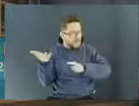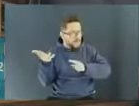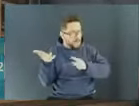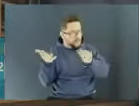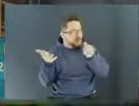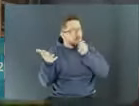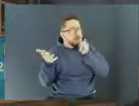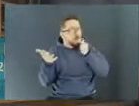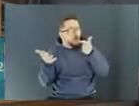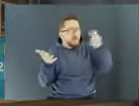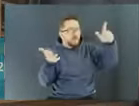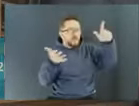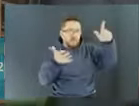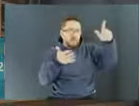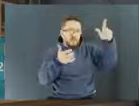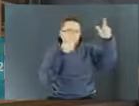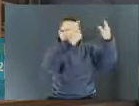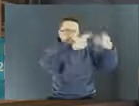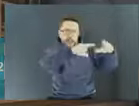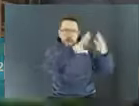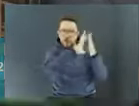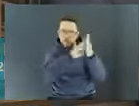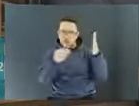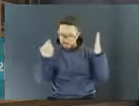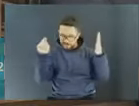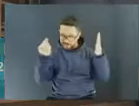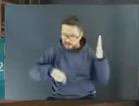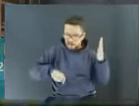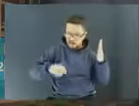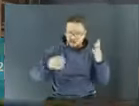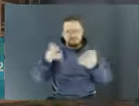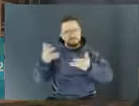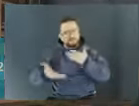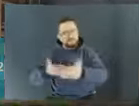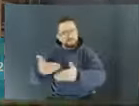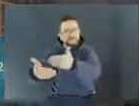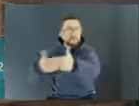a gente possa seguir aqui para fazer essa regulamentação positiva do setor. Obrigado.